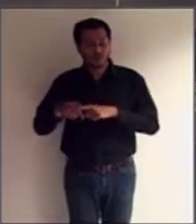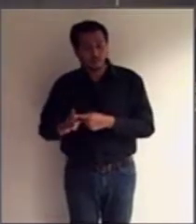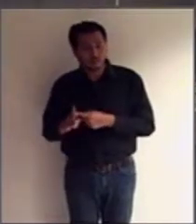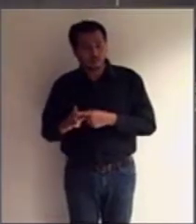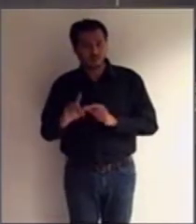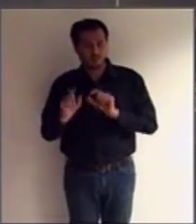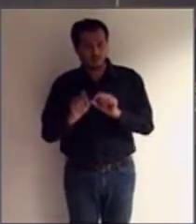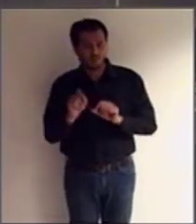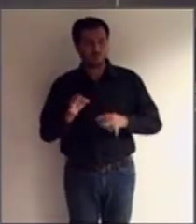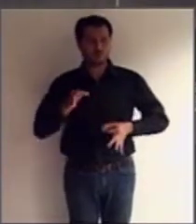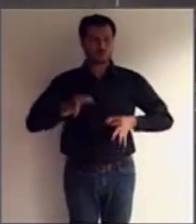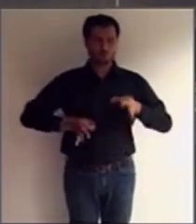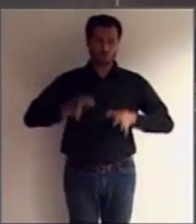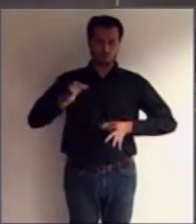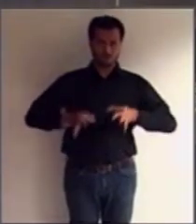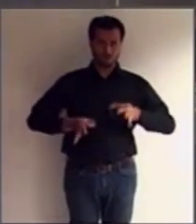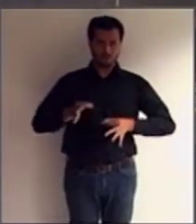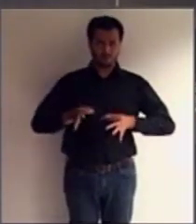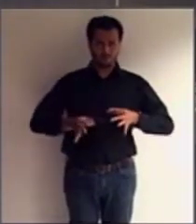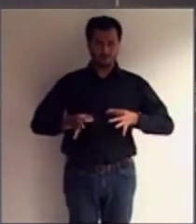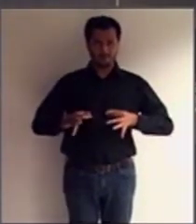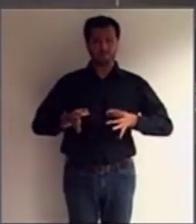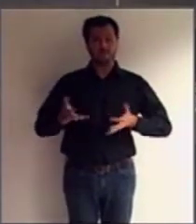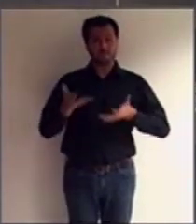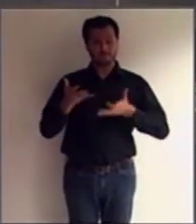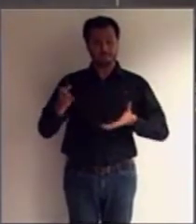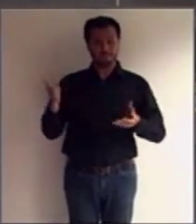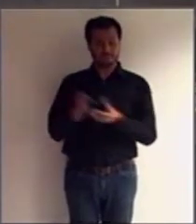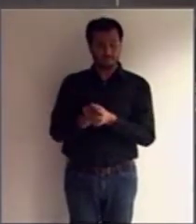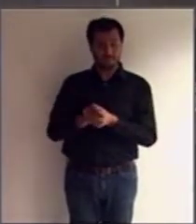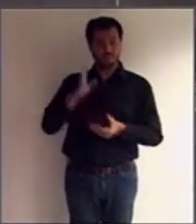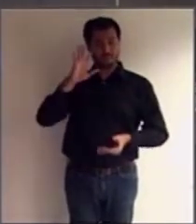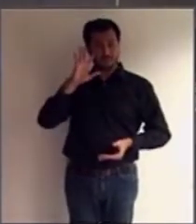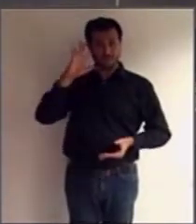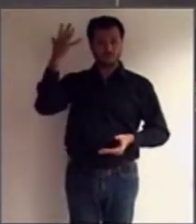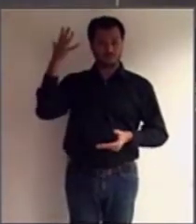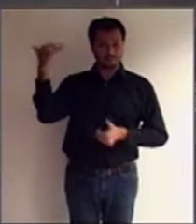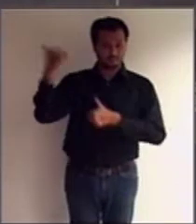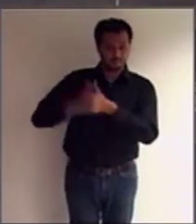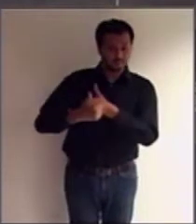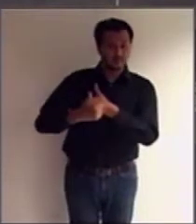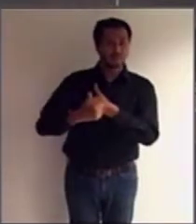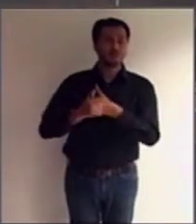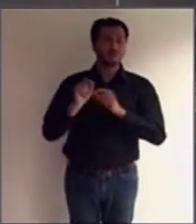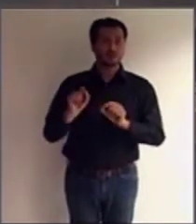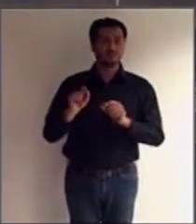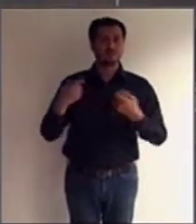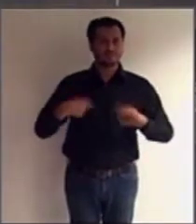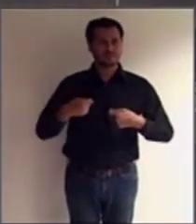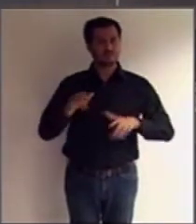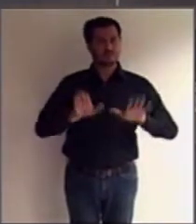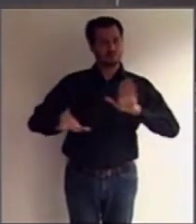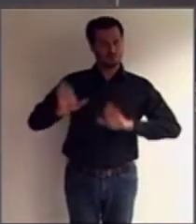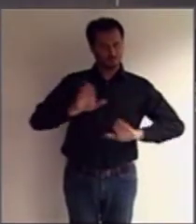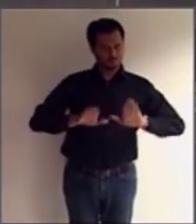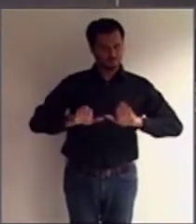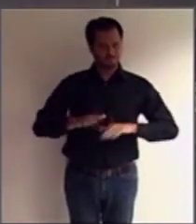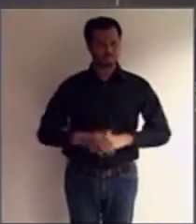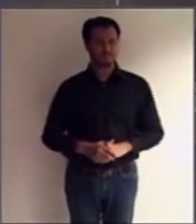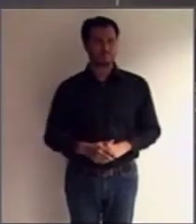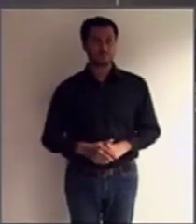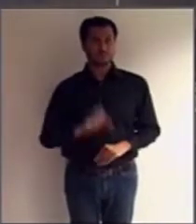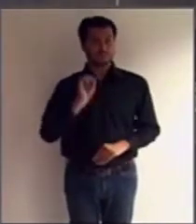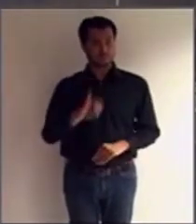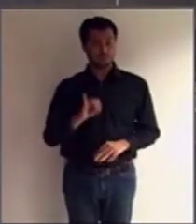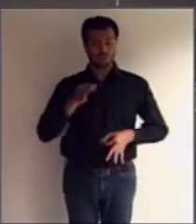o juiz, na decisão de interdição, ele deve tomar os seguintes cuidados. Mesmo decretando a